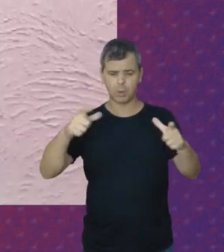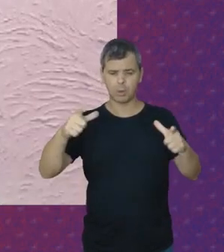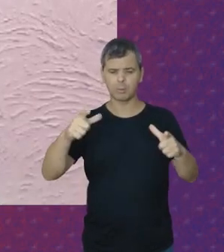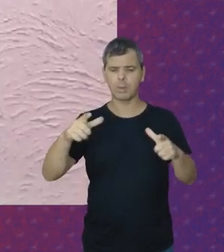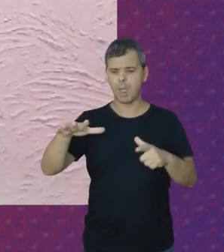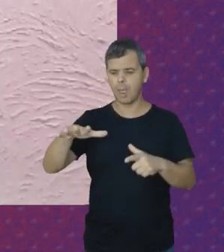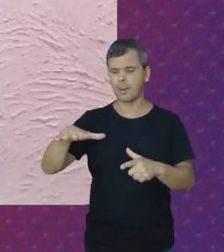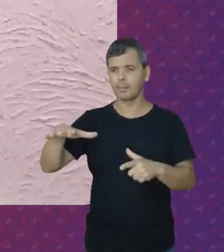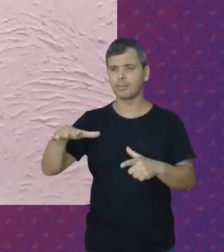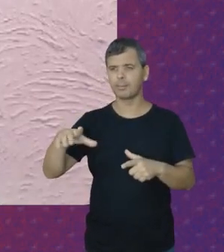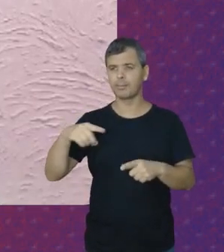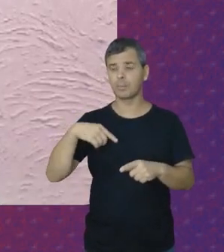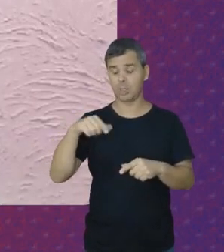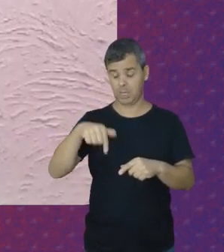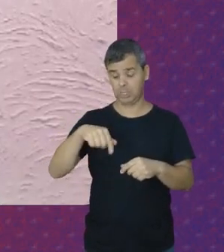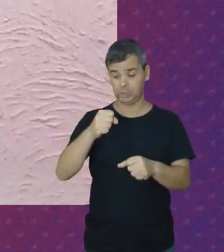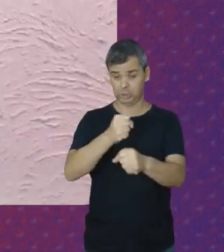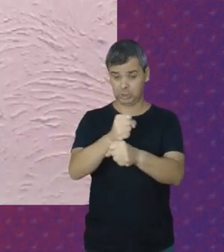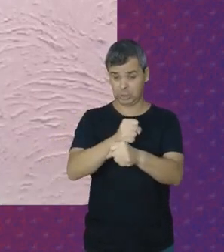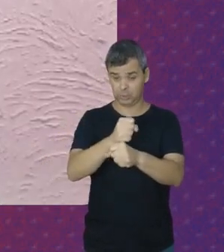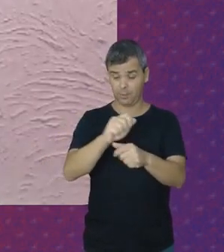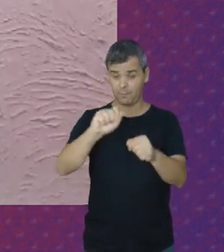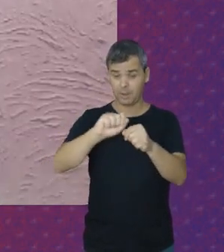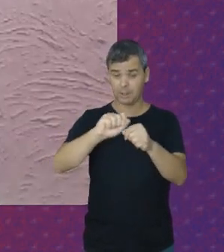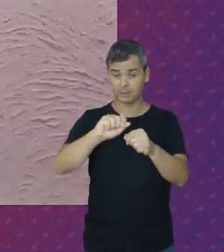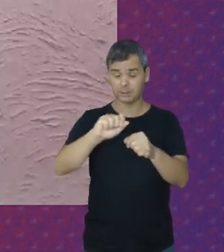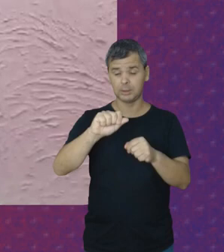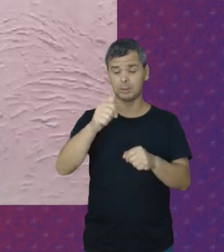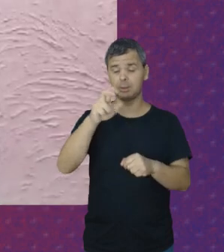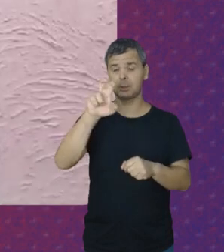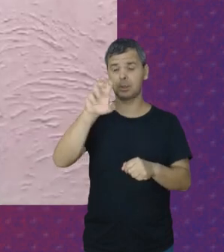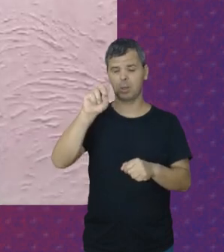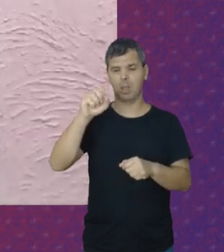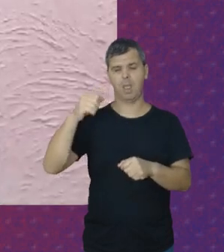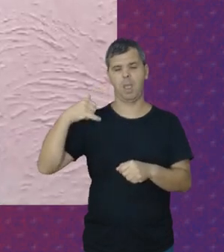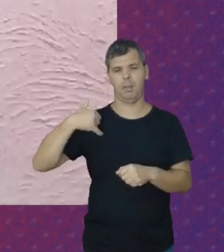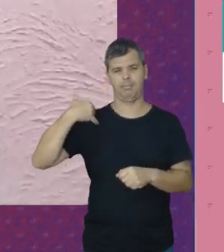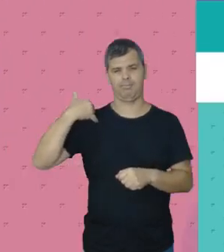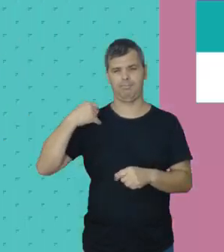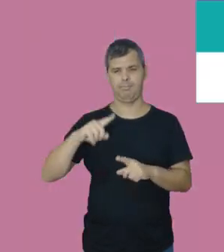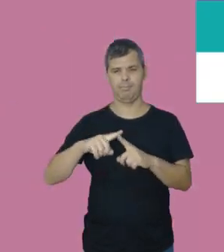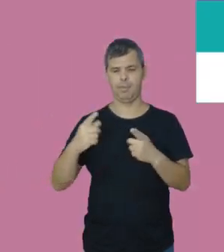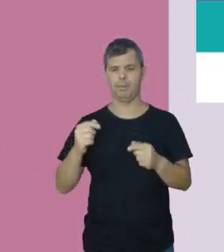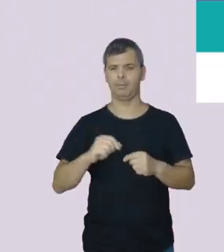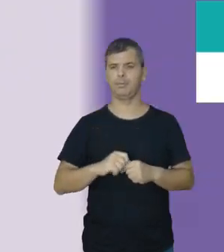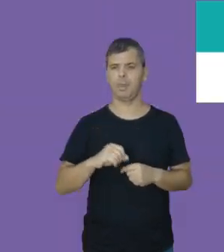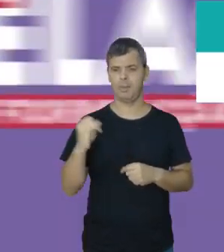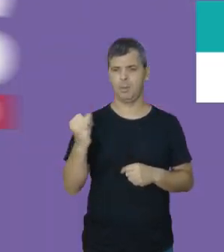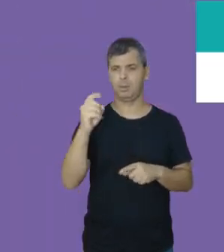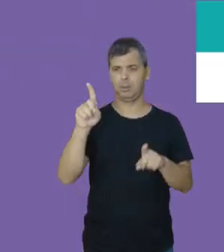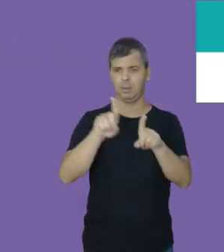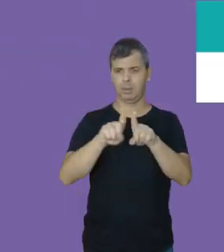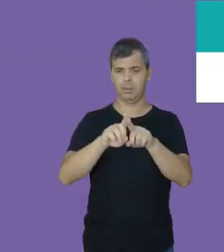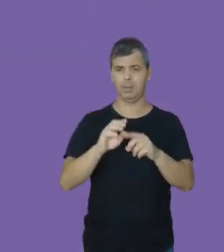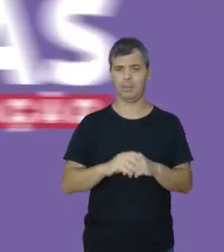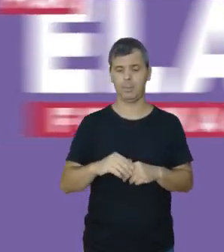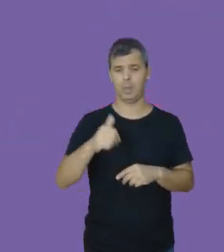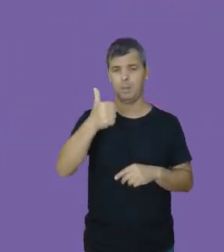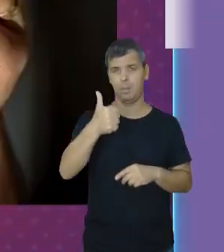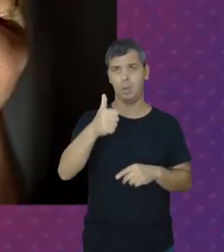categoria E esse ano está fazendo 50 anos É muito importante também Em